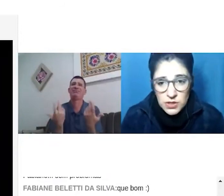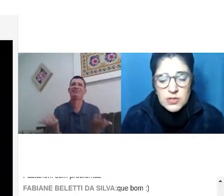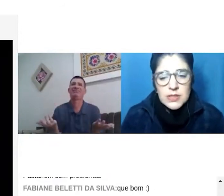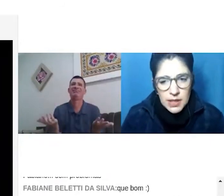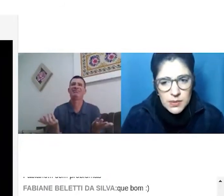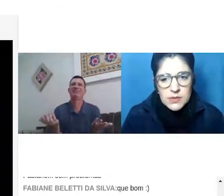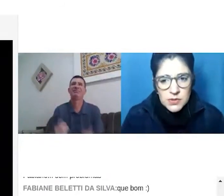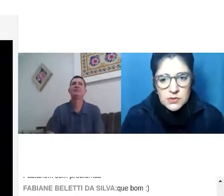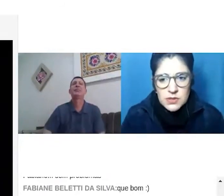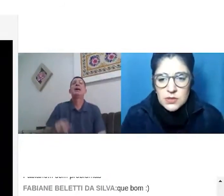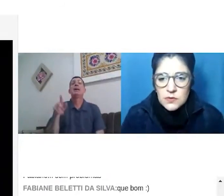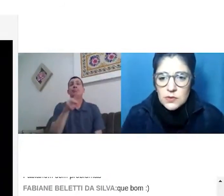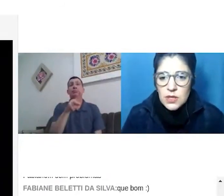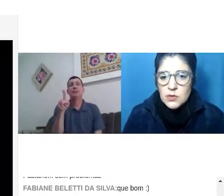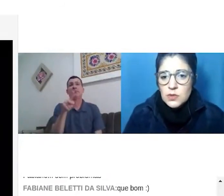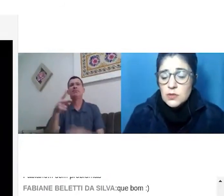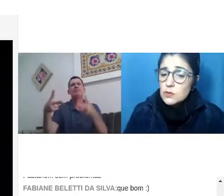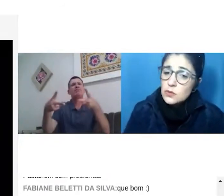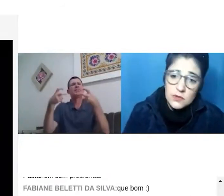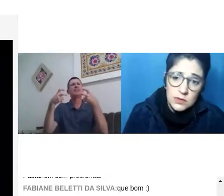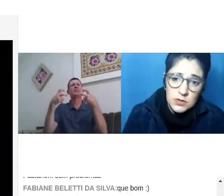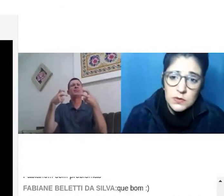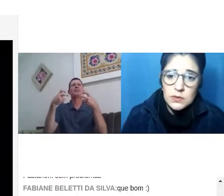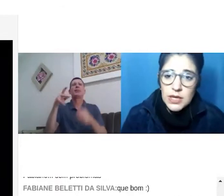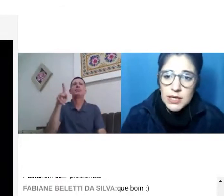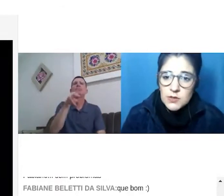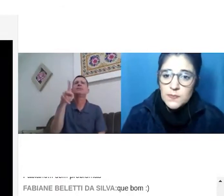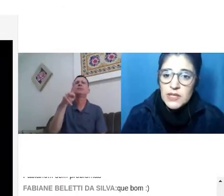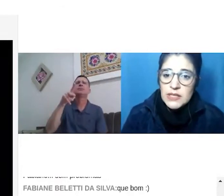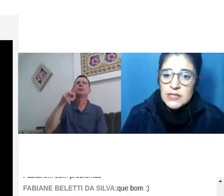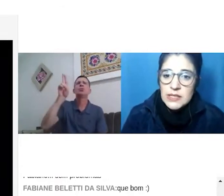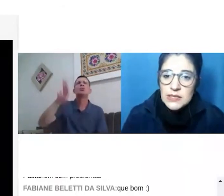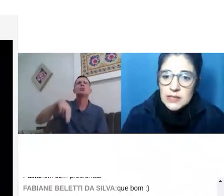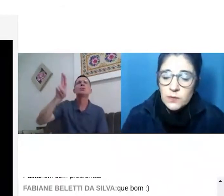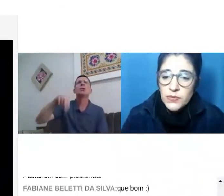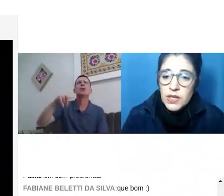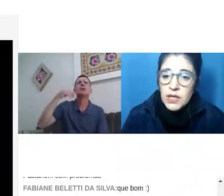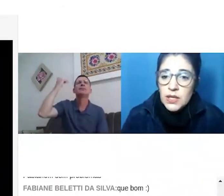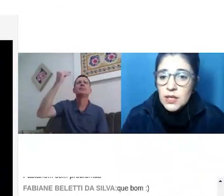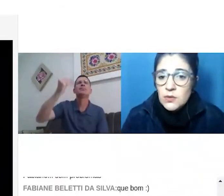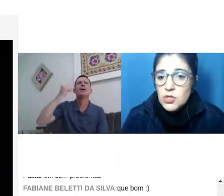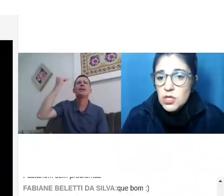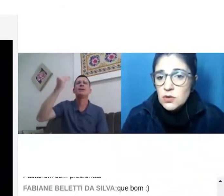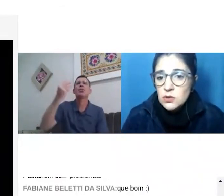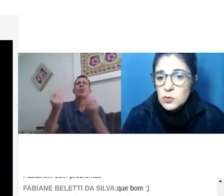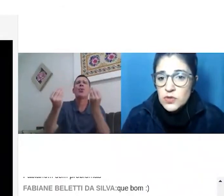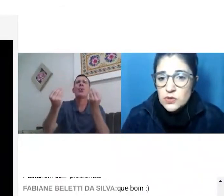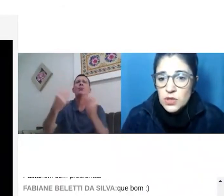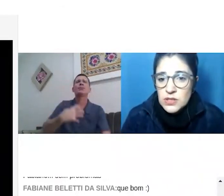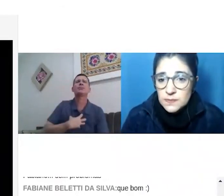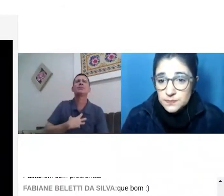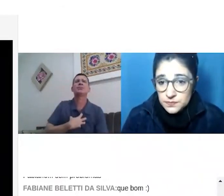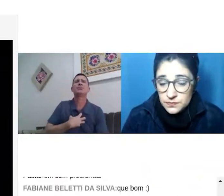ouvintes, tem pessoas que têm dificuldade com isso. Os surdos vão ter dificuldade nessa questão. E eu indico que os